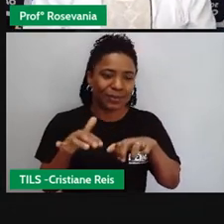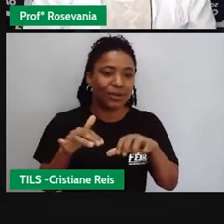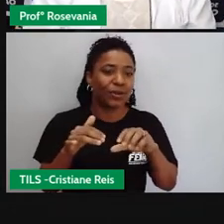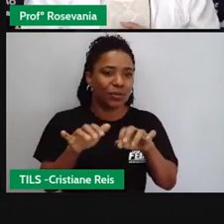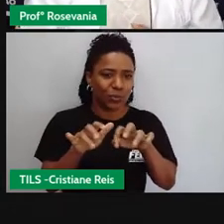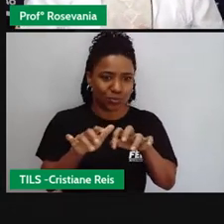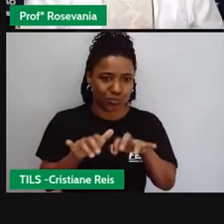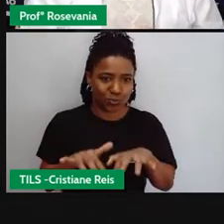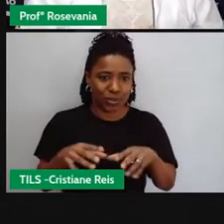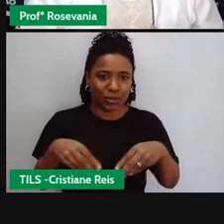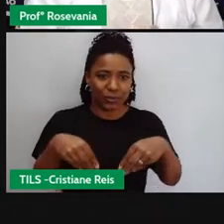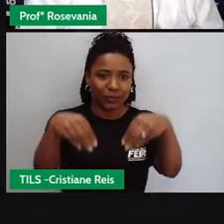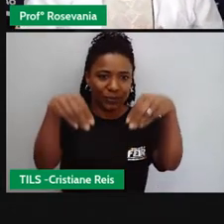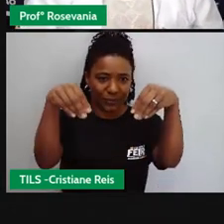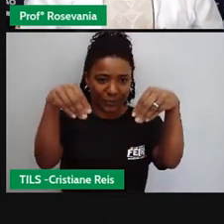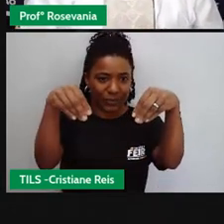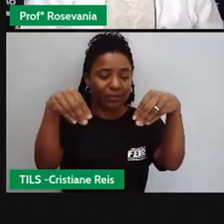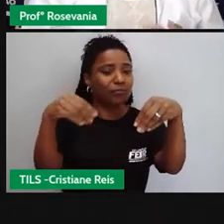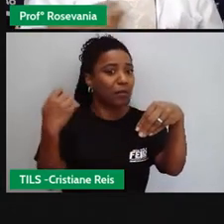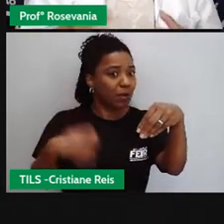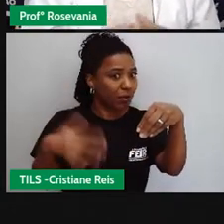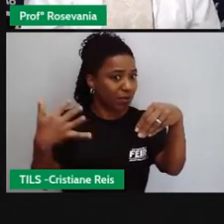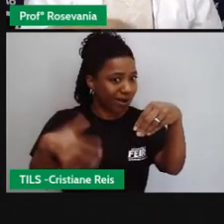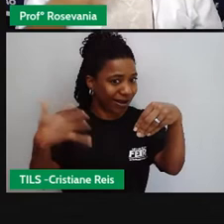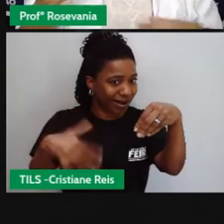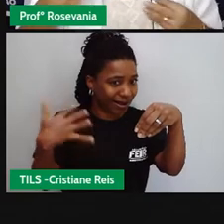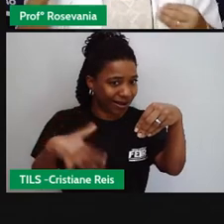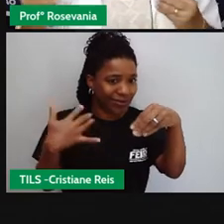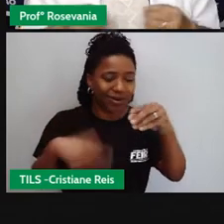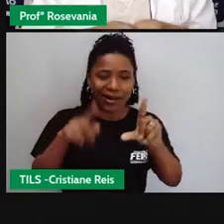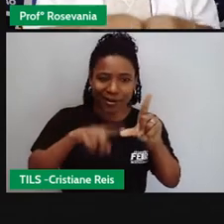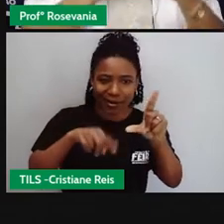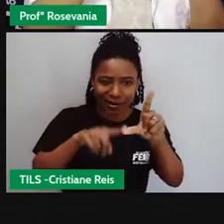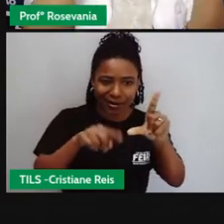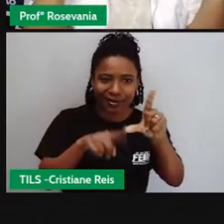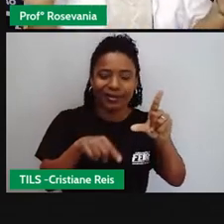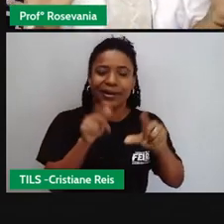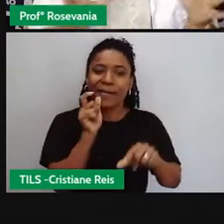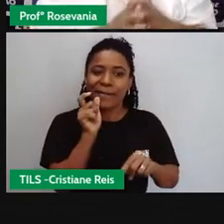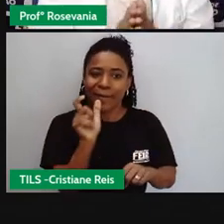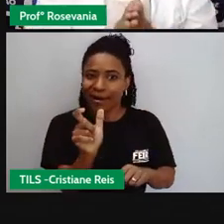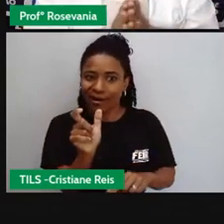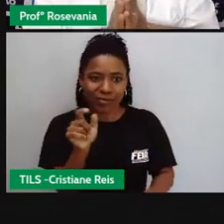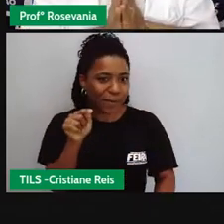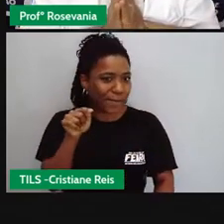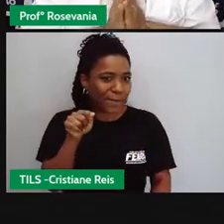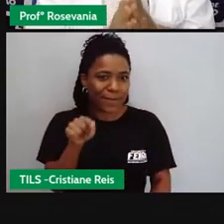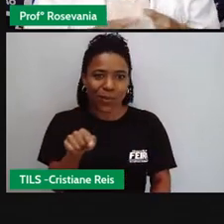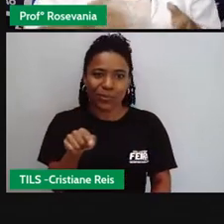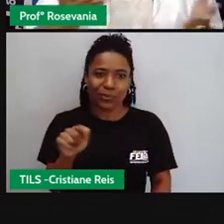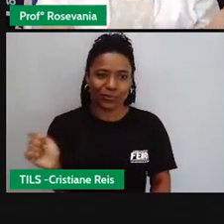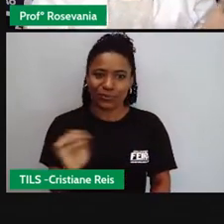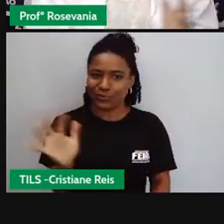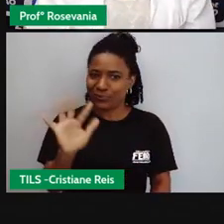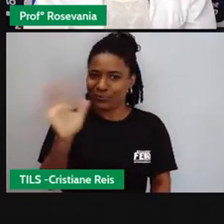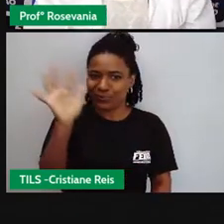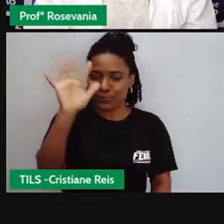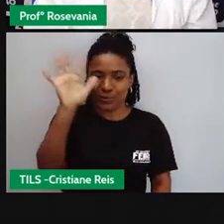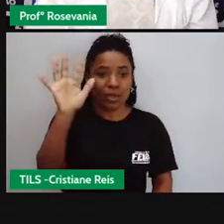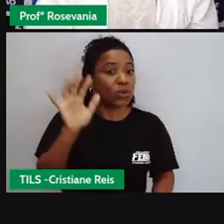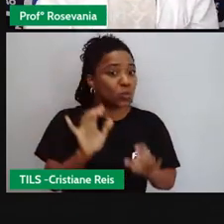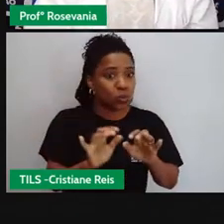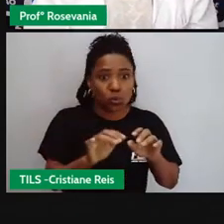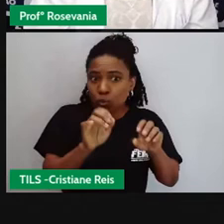informações, e que era caro, quem pagava por letra, pagava por palavra, um pouco era, Maria, uma caristia para você